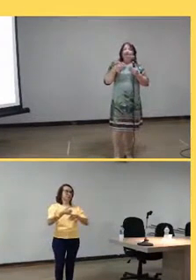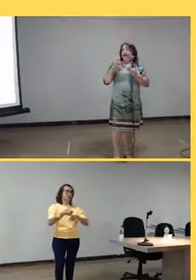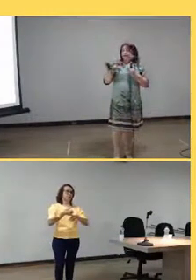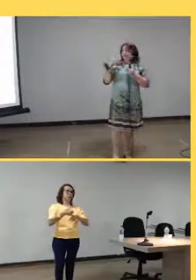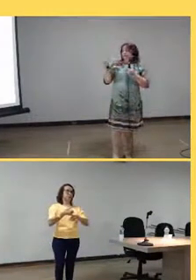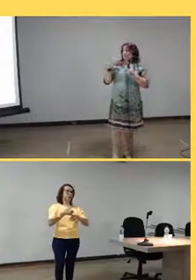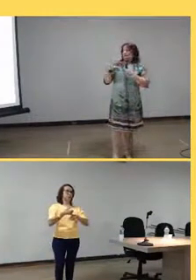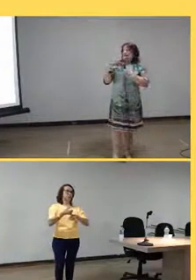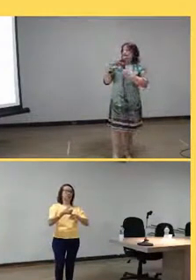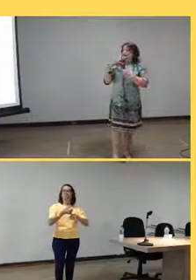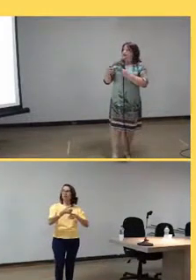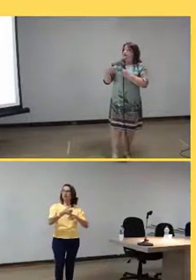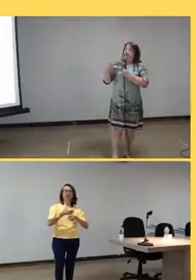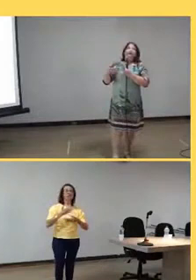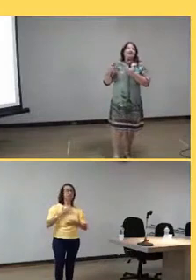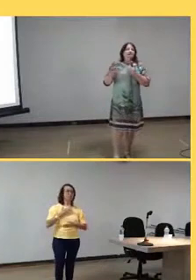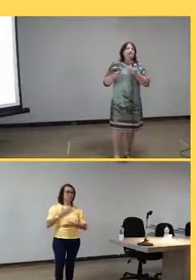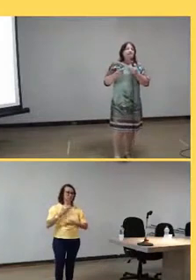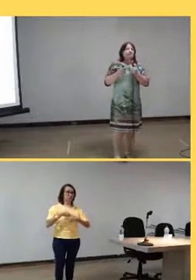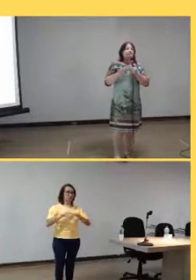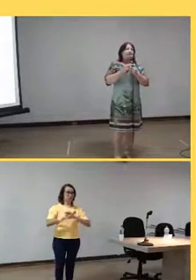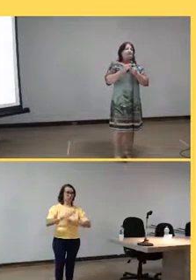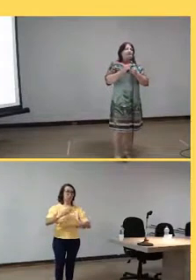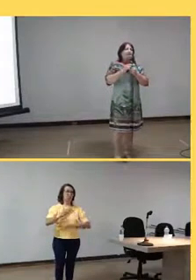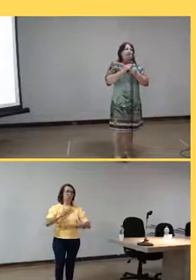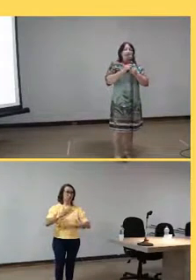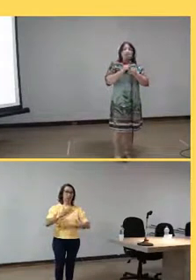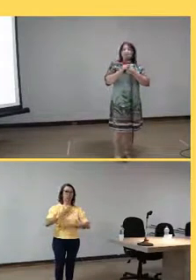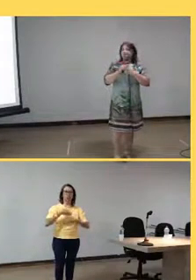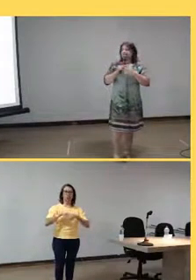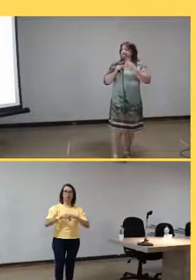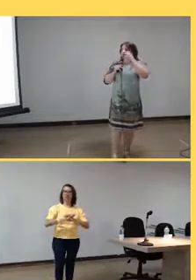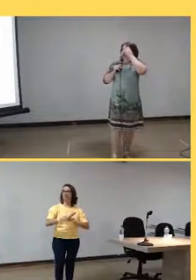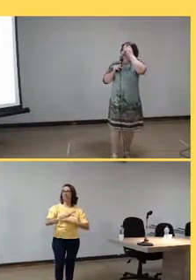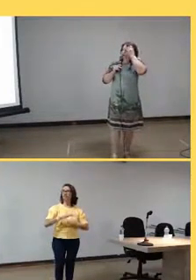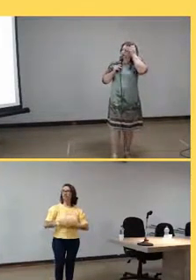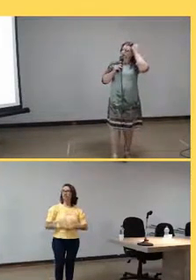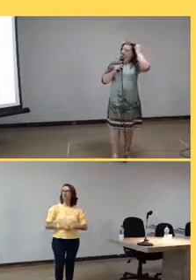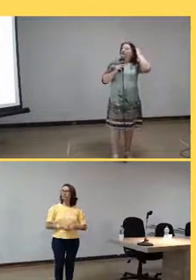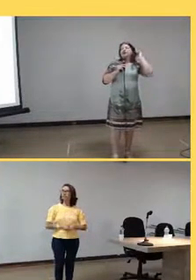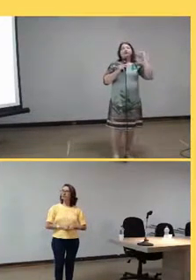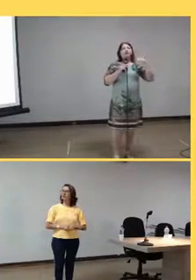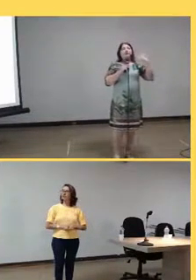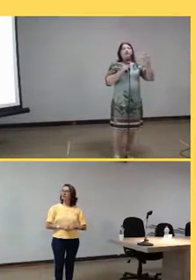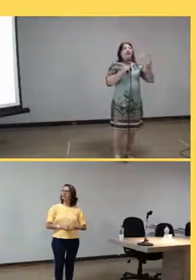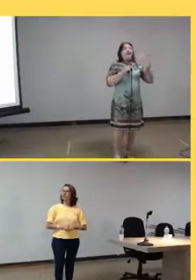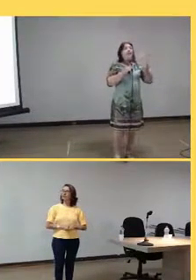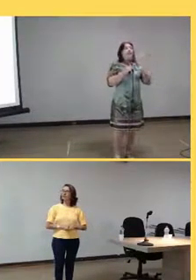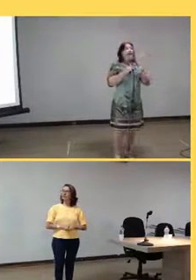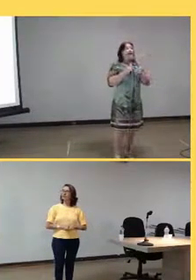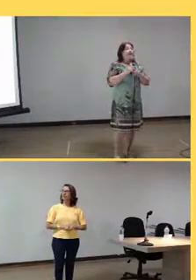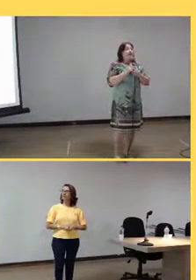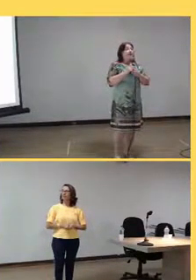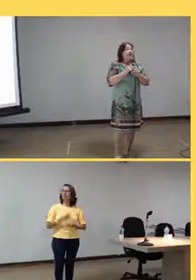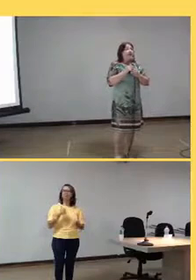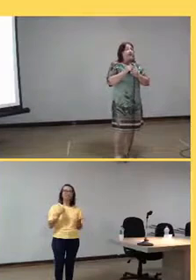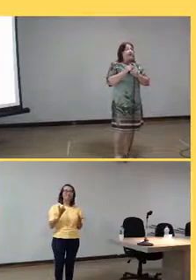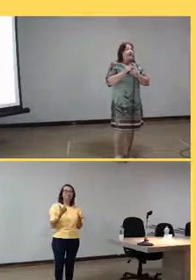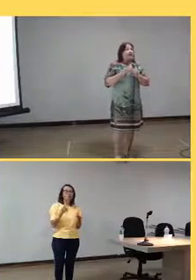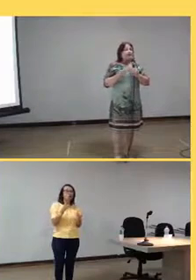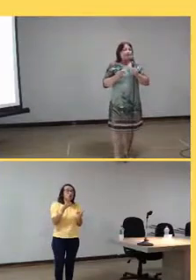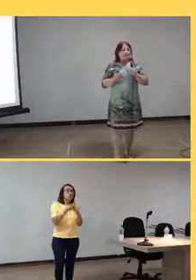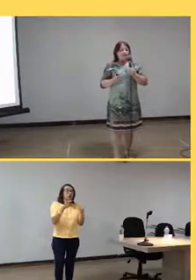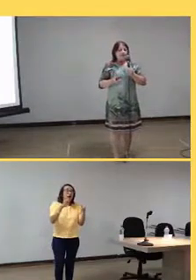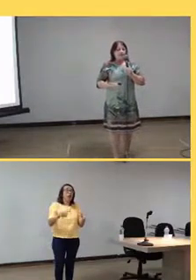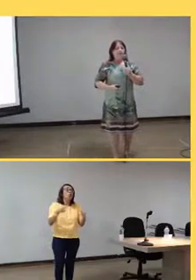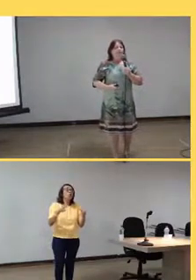está comigo hoje, porque o acervo da exposição está comigo. Não achei um lugar ainda para deixar